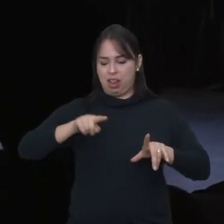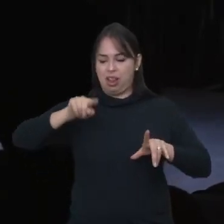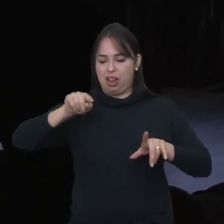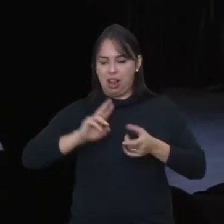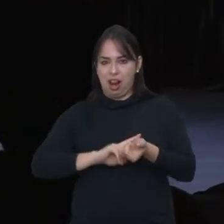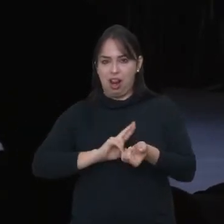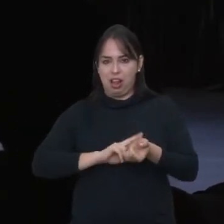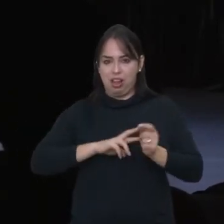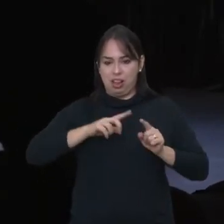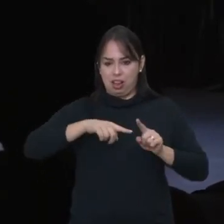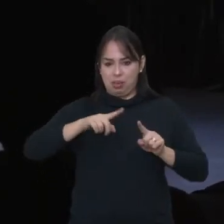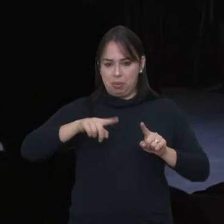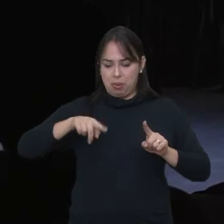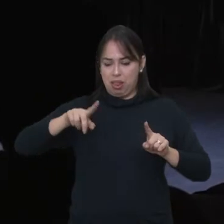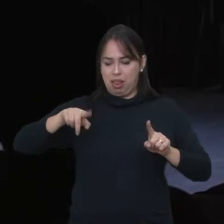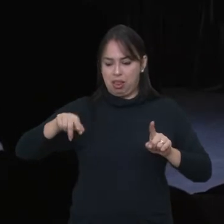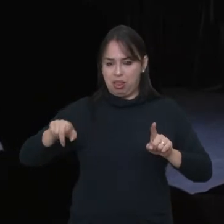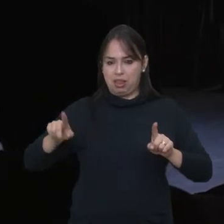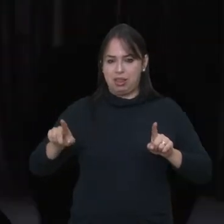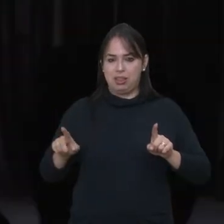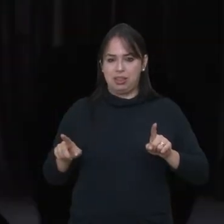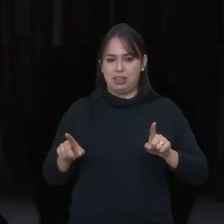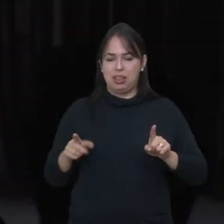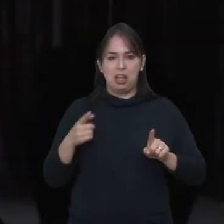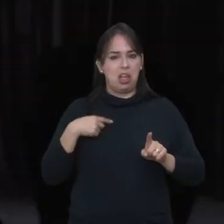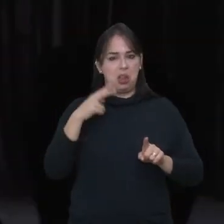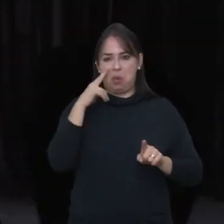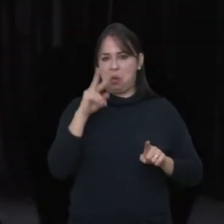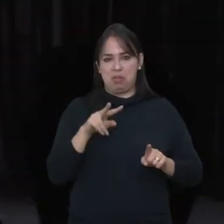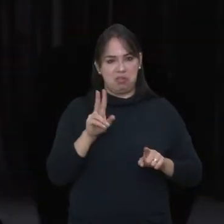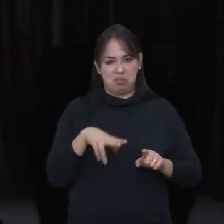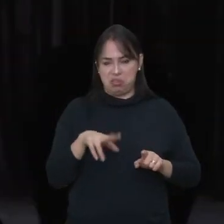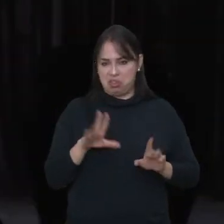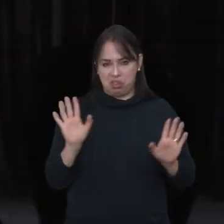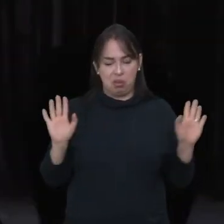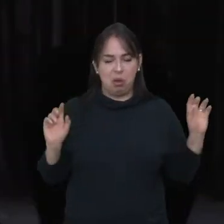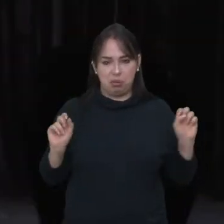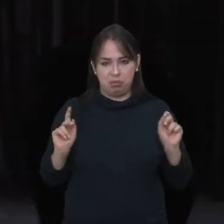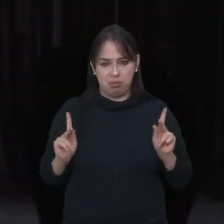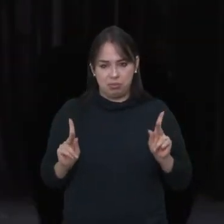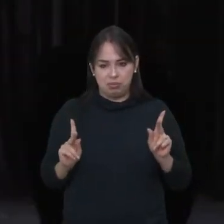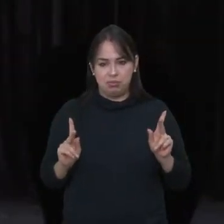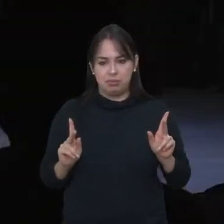notas E ele tem uma antena Enfim Eu nunca vi um desse também É